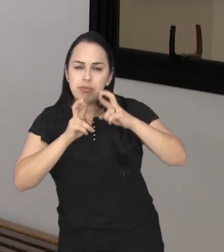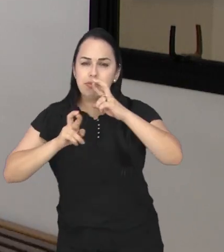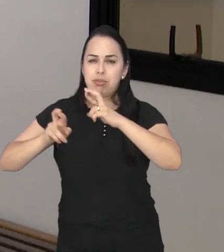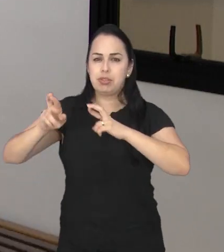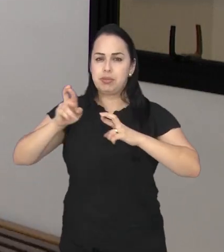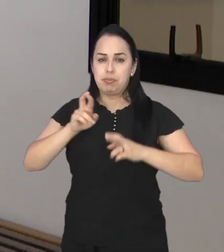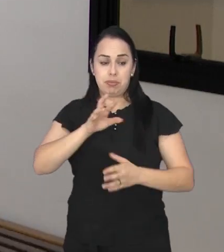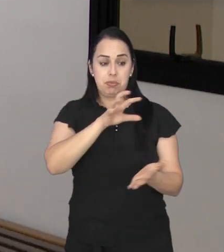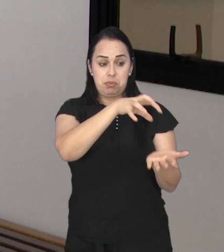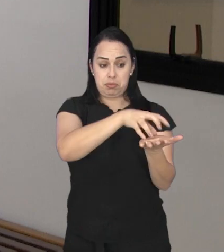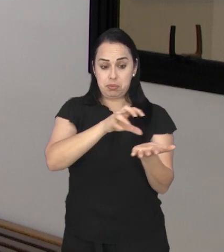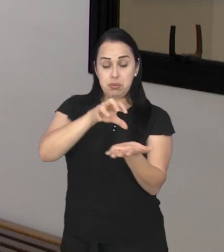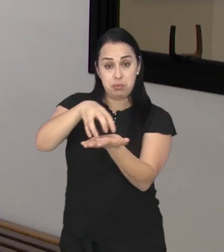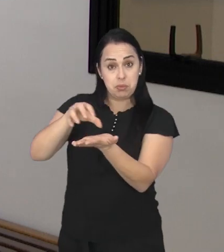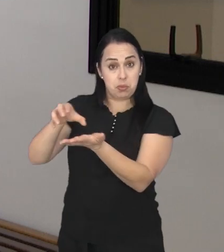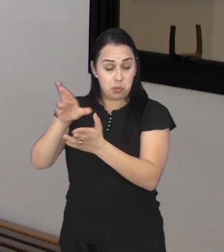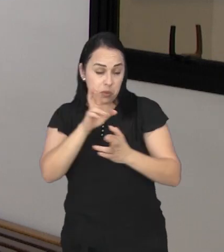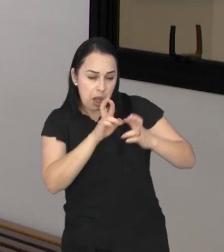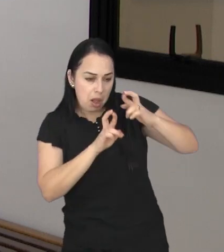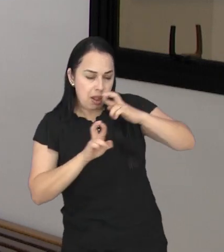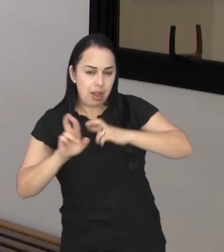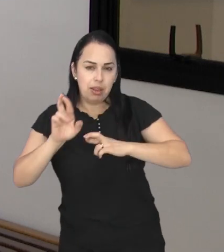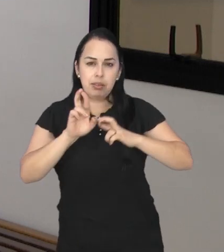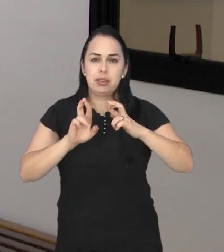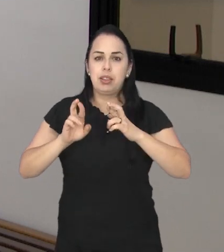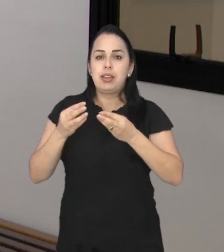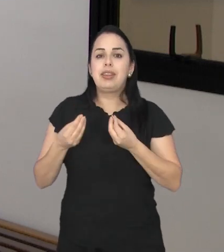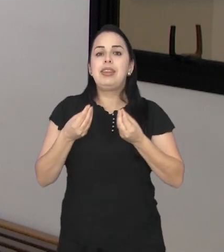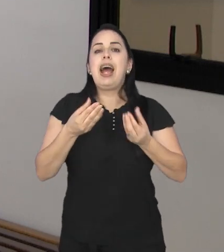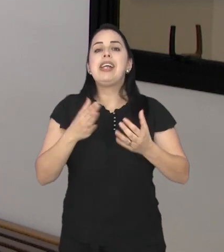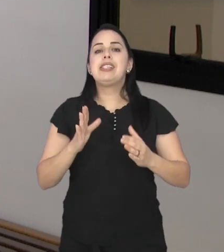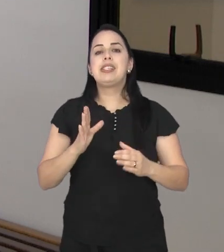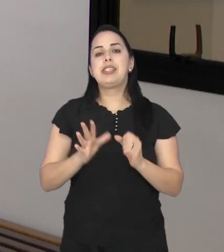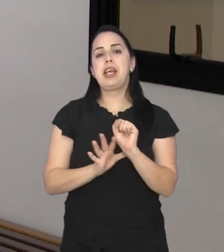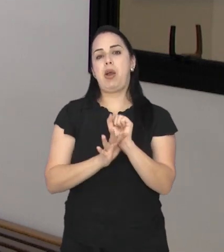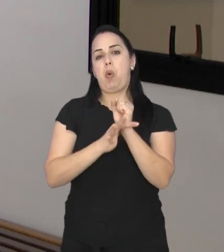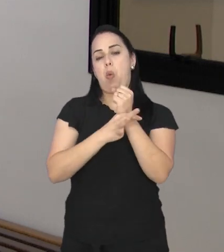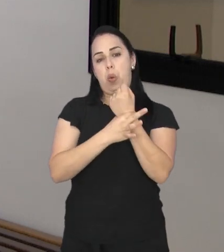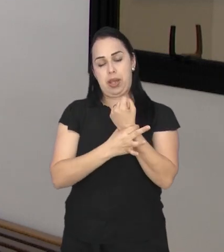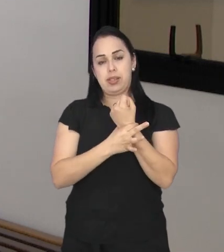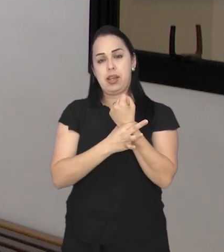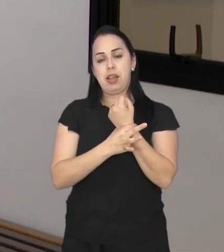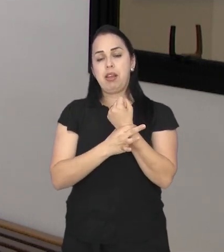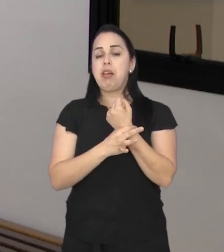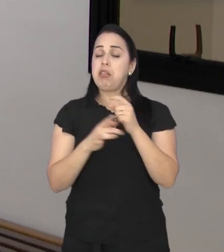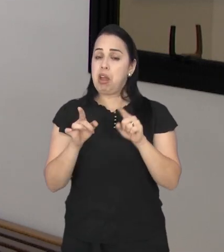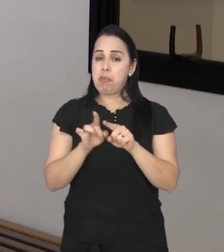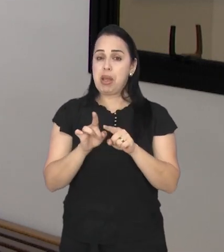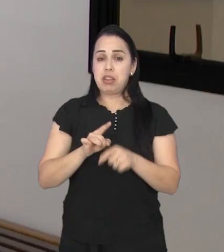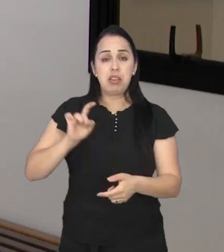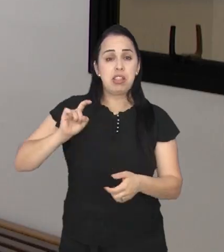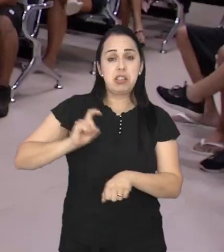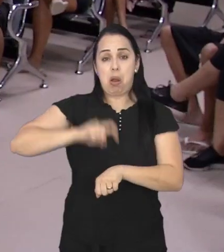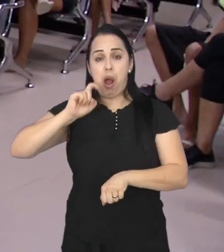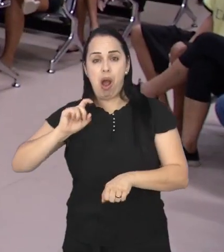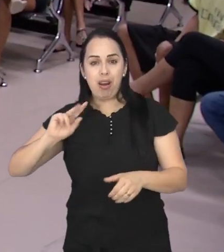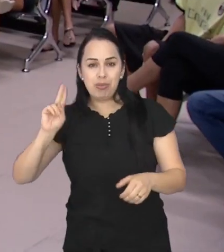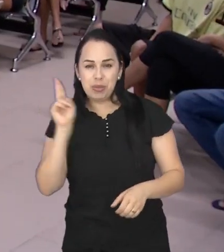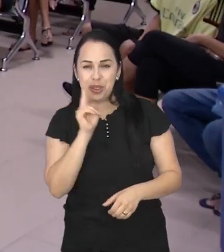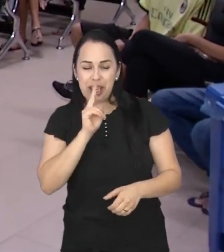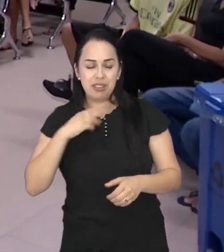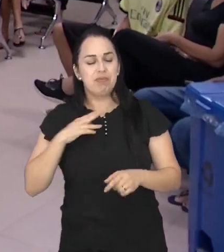nos locais de unidades de saúde, que possa estar levando lá, tanto segurança preventiva, como a emergencial.